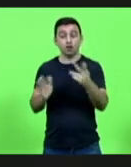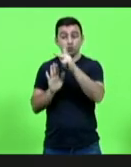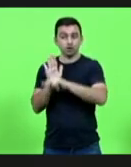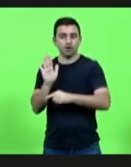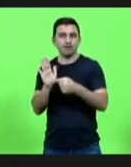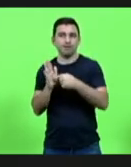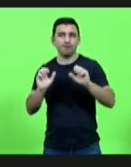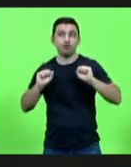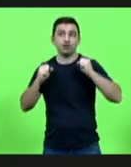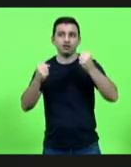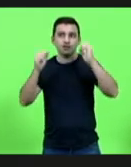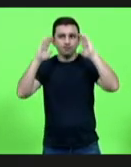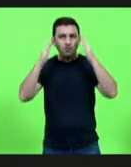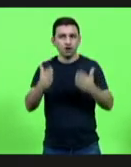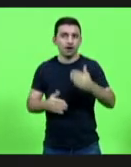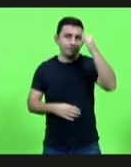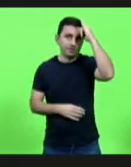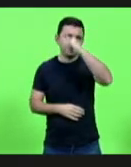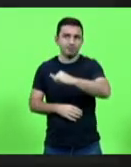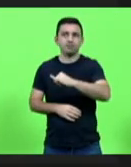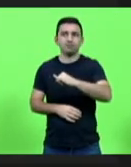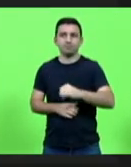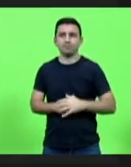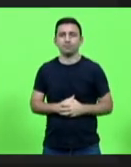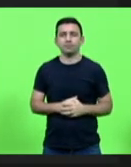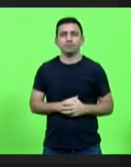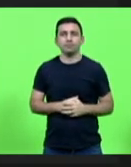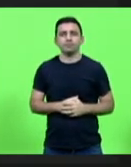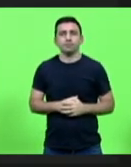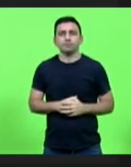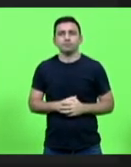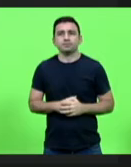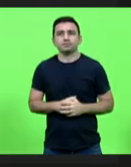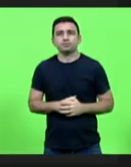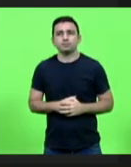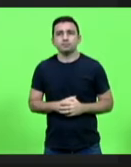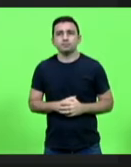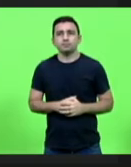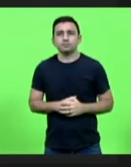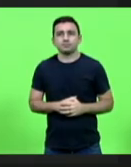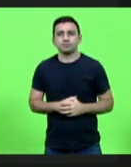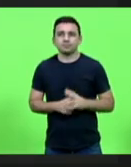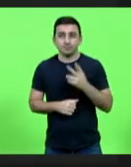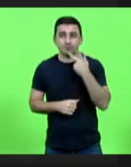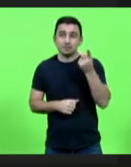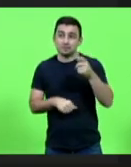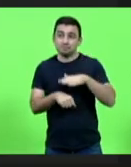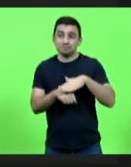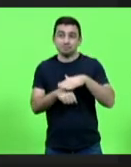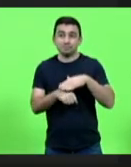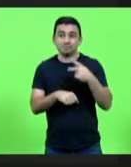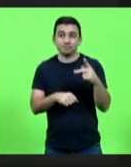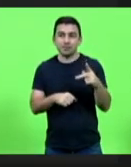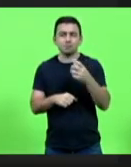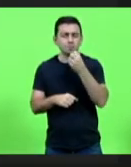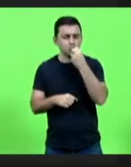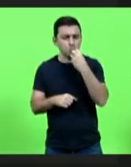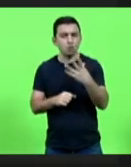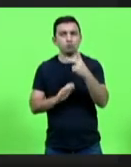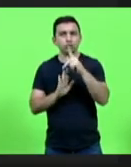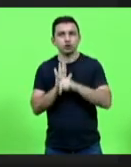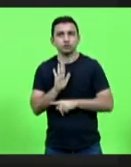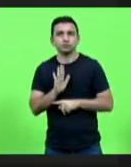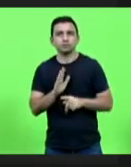e focarmos na prevenção. Muito bem. Falou o autor da matéria, elogiável projeto. Mas alguém